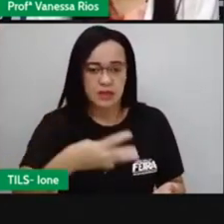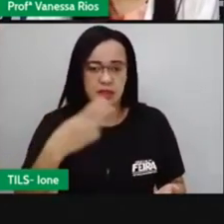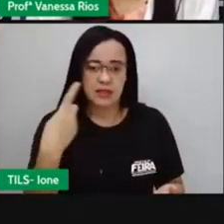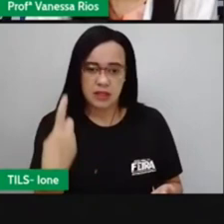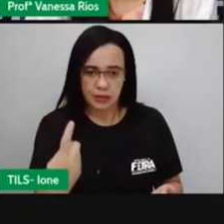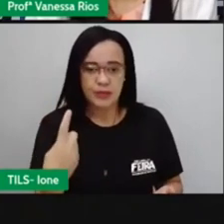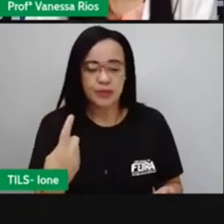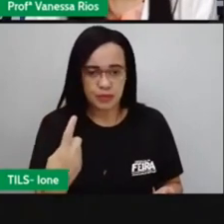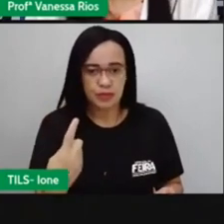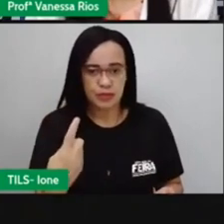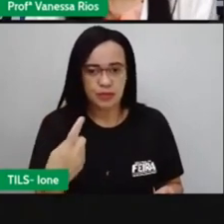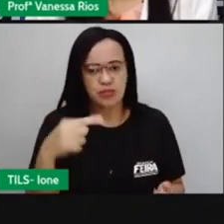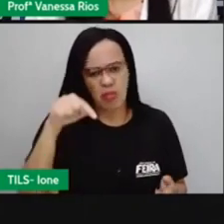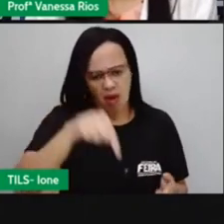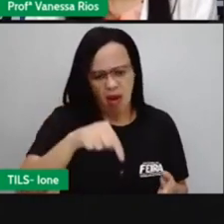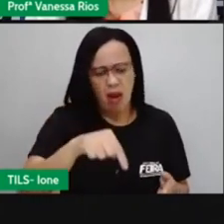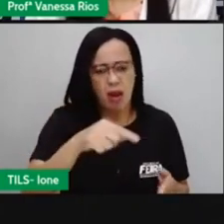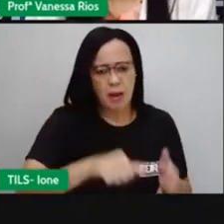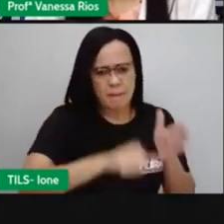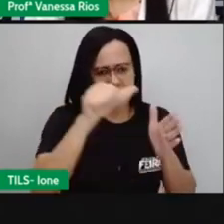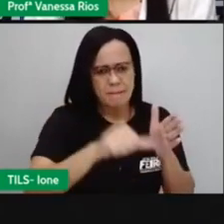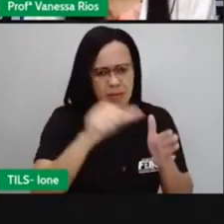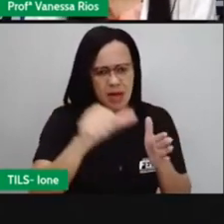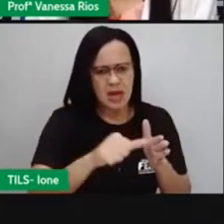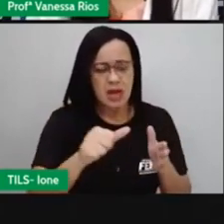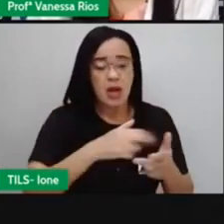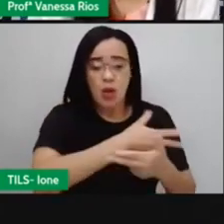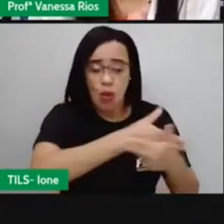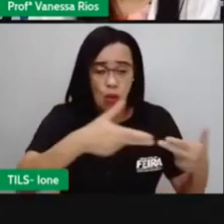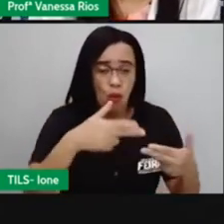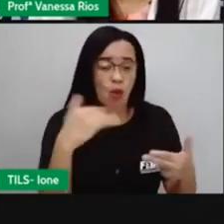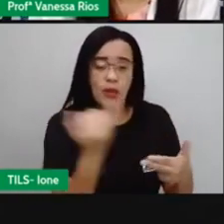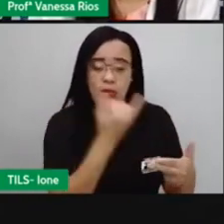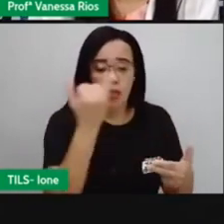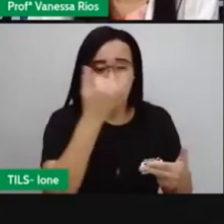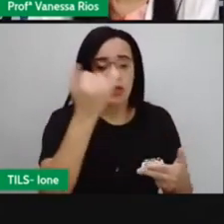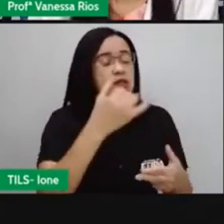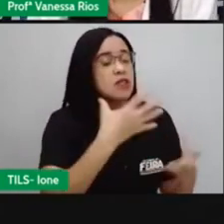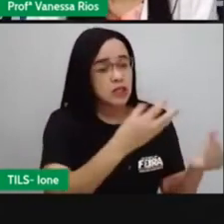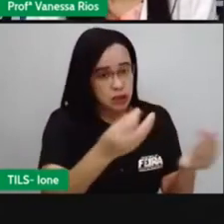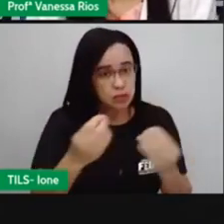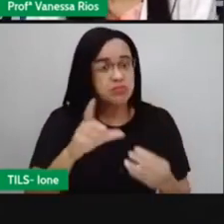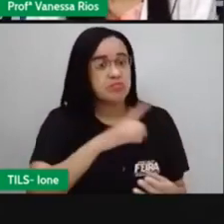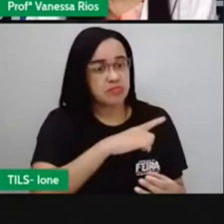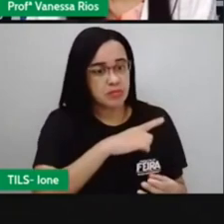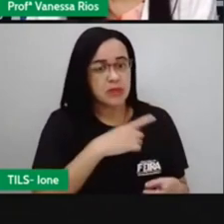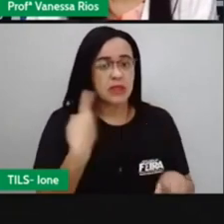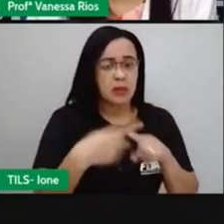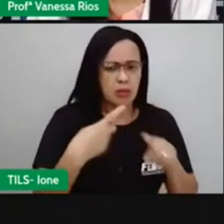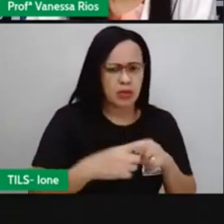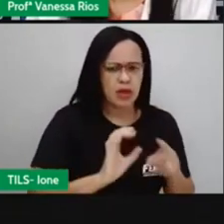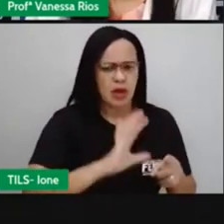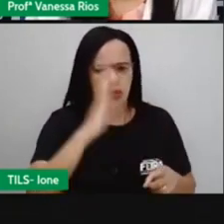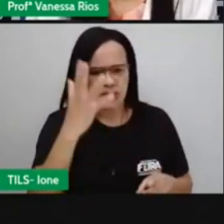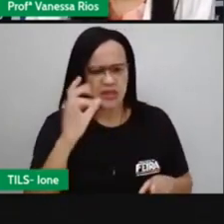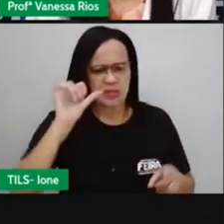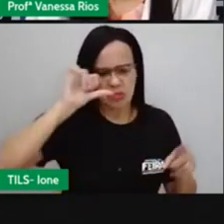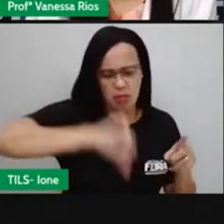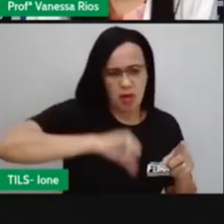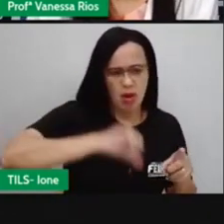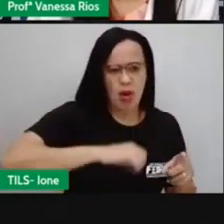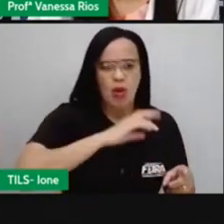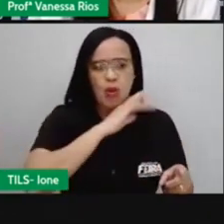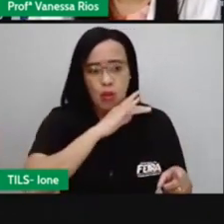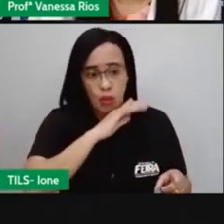importantes, principalmente aí diante de muitos acontecimentos negativos, mas teve aí a produção da